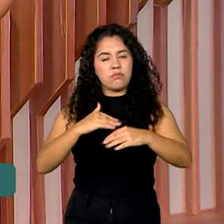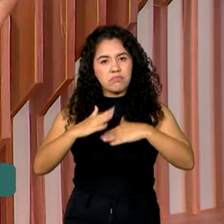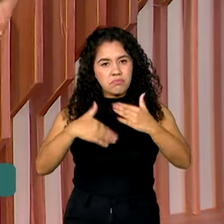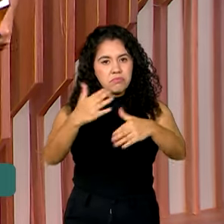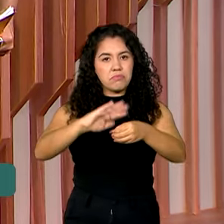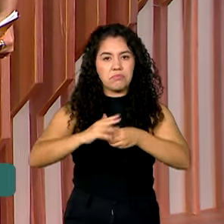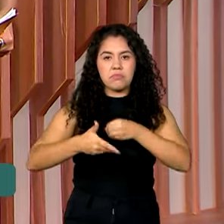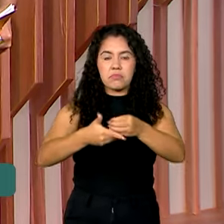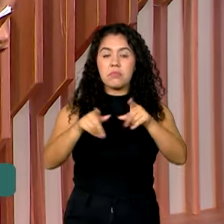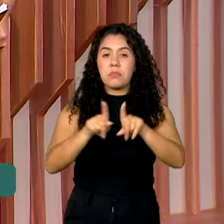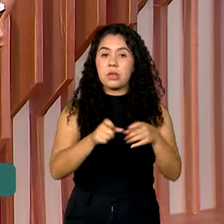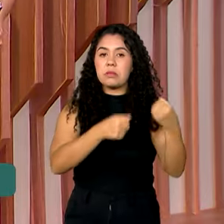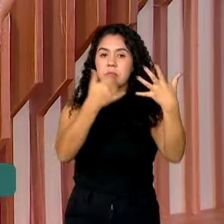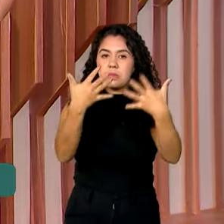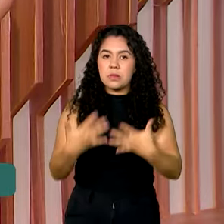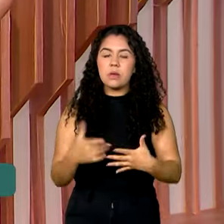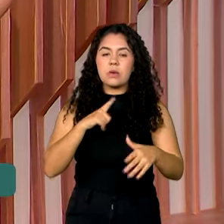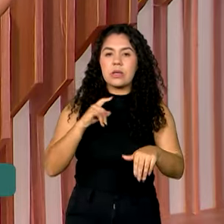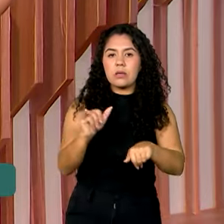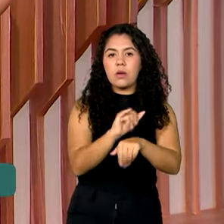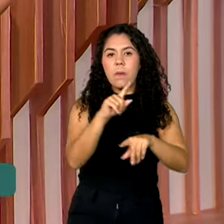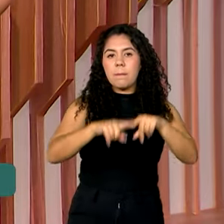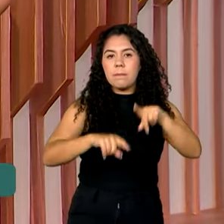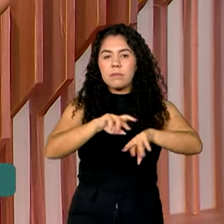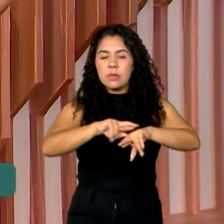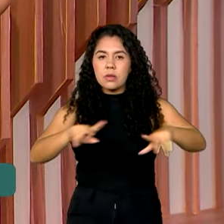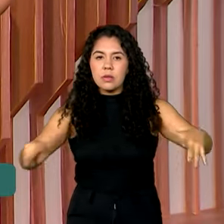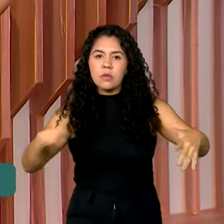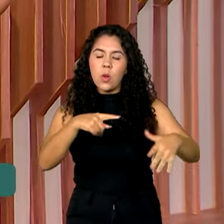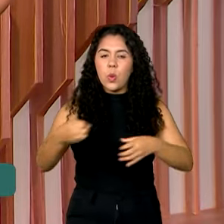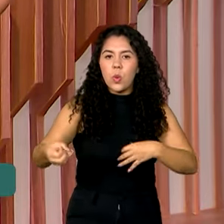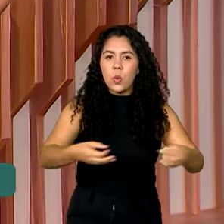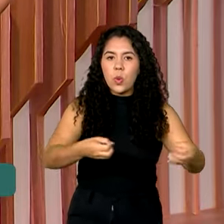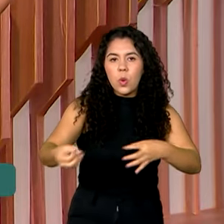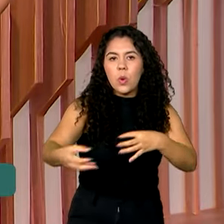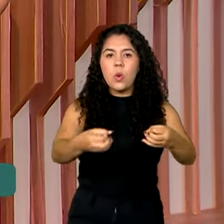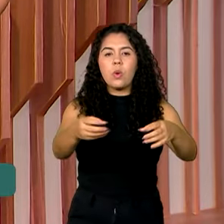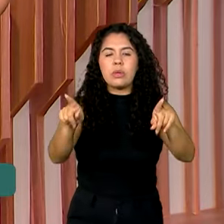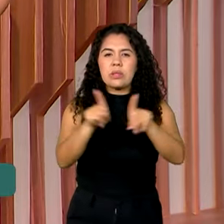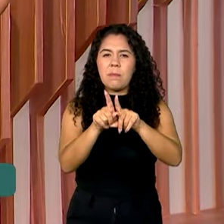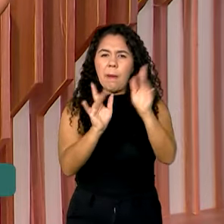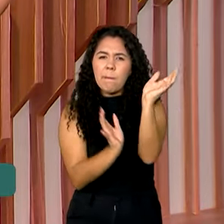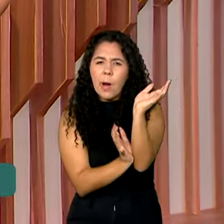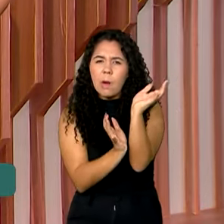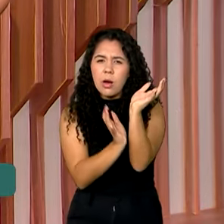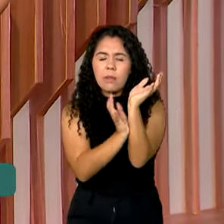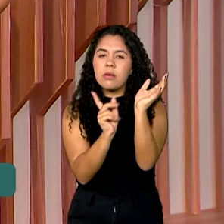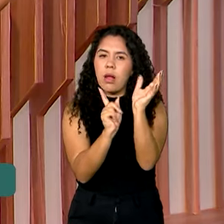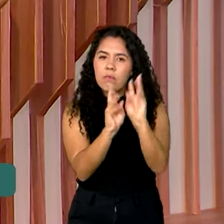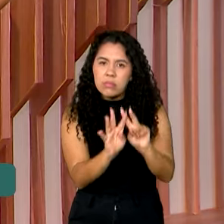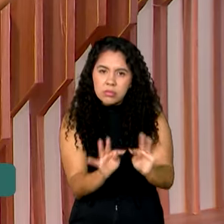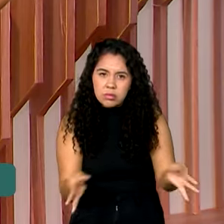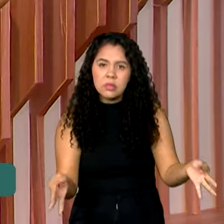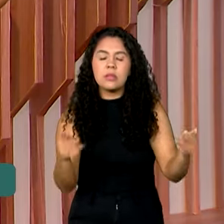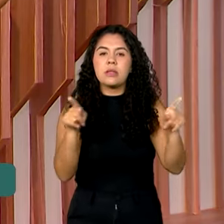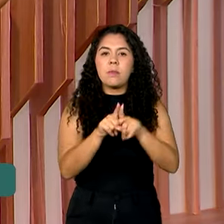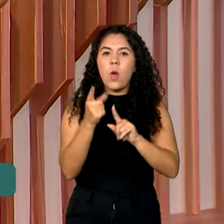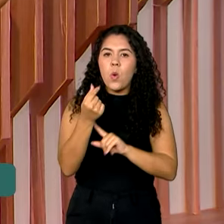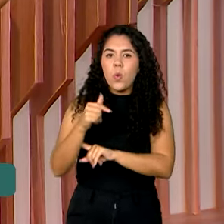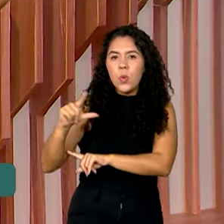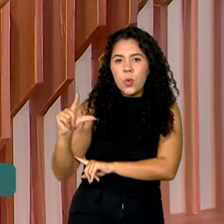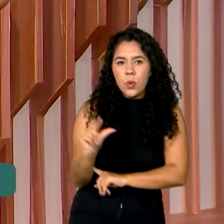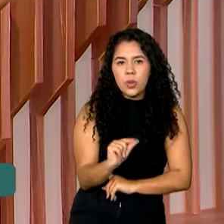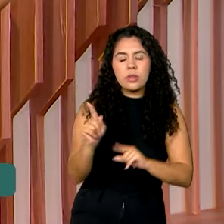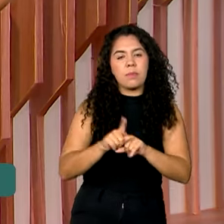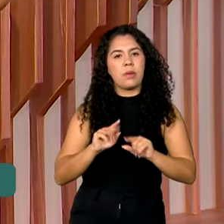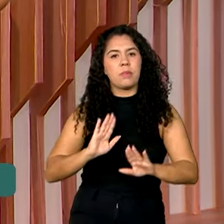falou sobre a importância das novas ferramentas para a desburocratização, a redução de custos e ainda para o desenvolvimento